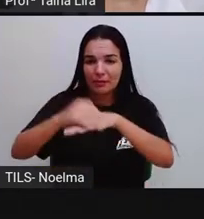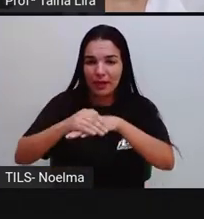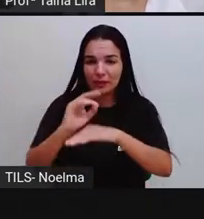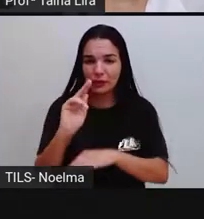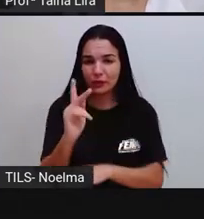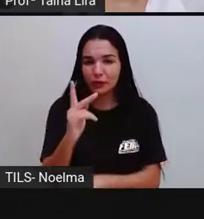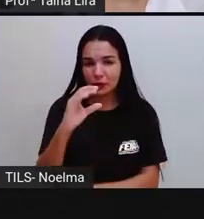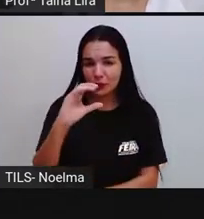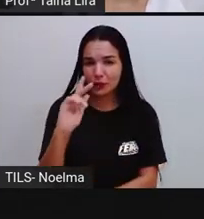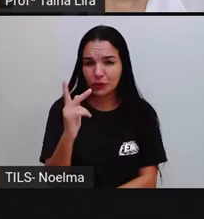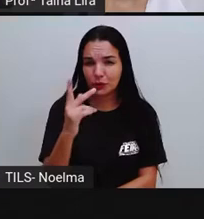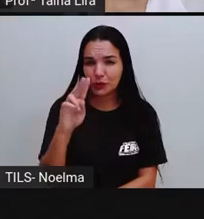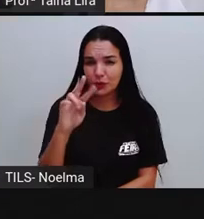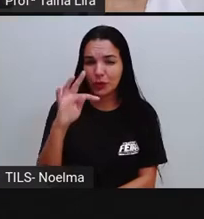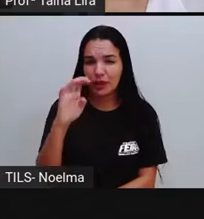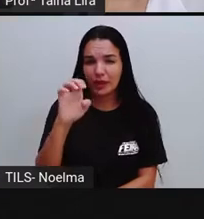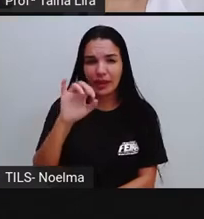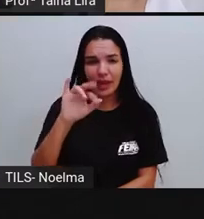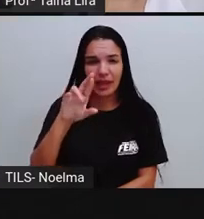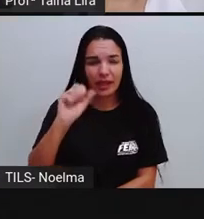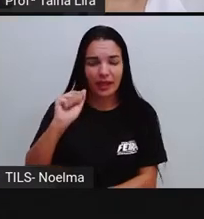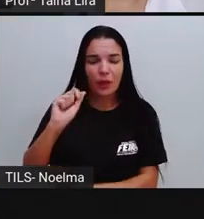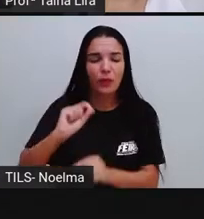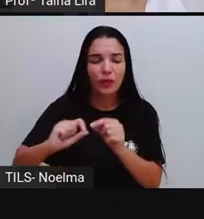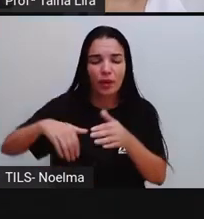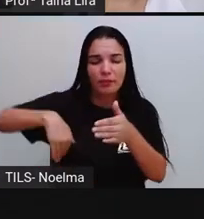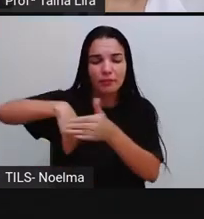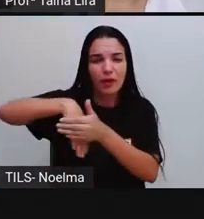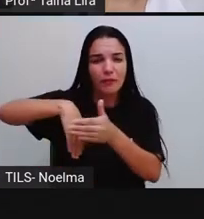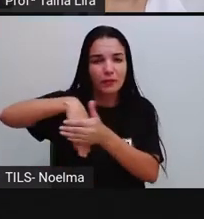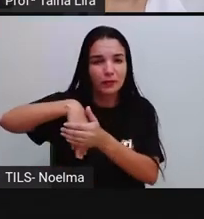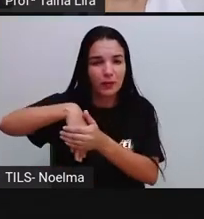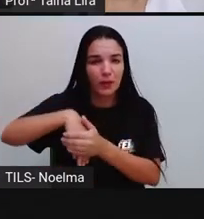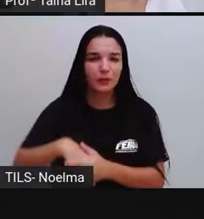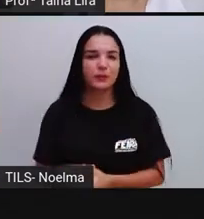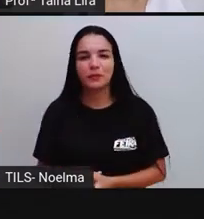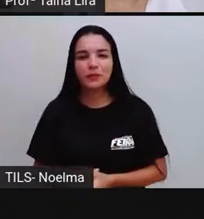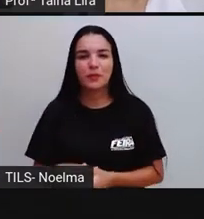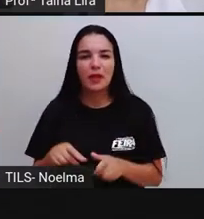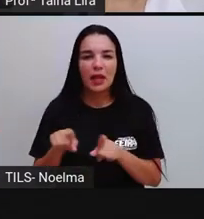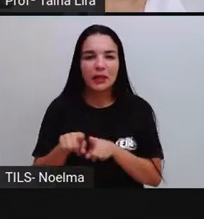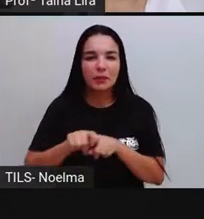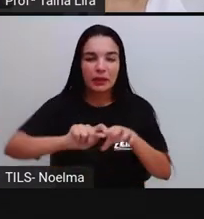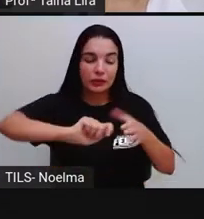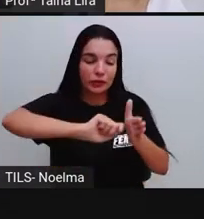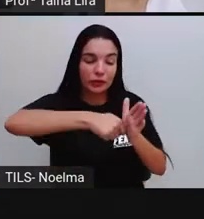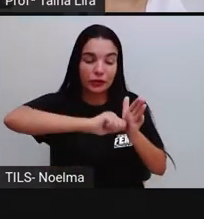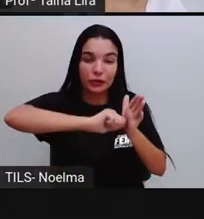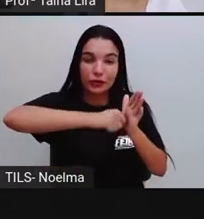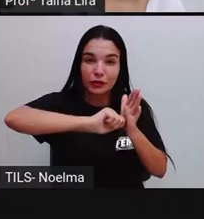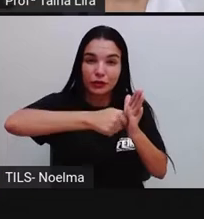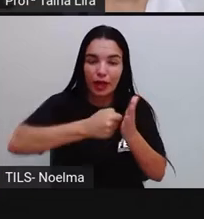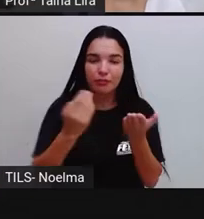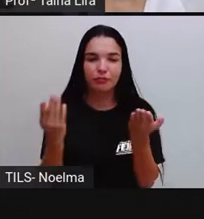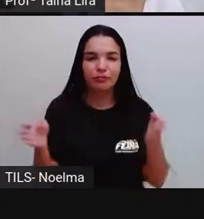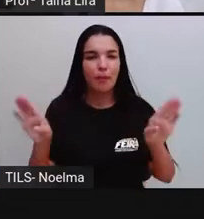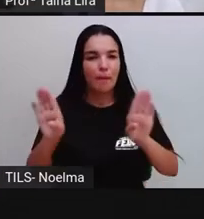dentro do bolo, Chuchu se encontra na horta, Chave que tranca a porta,